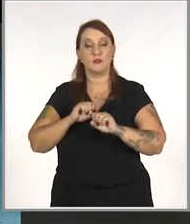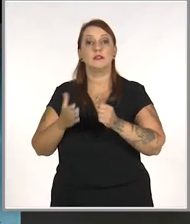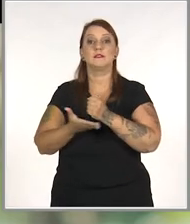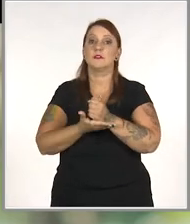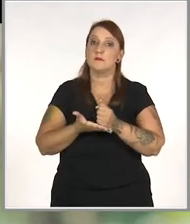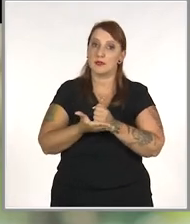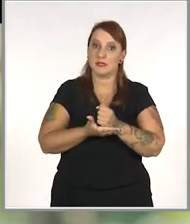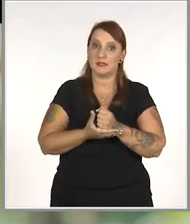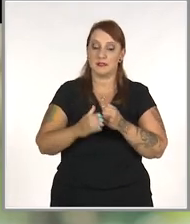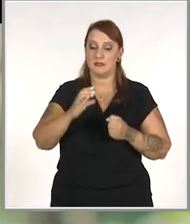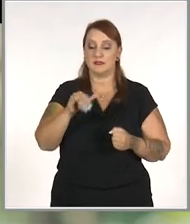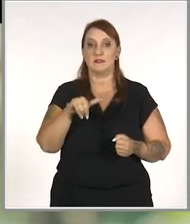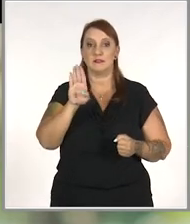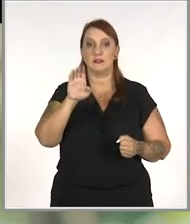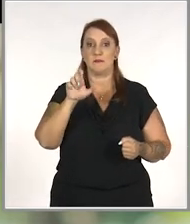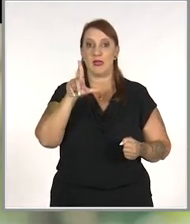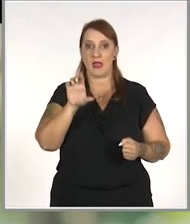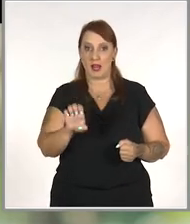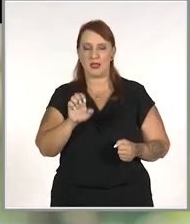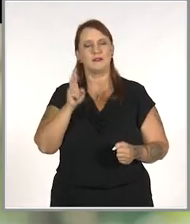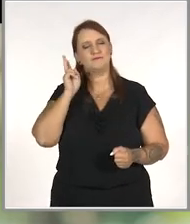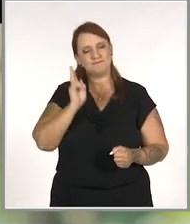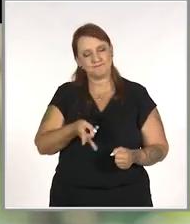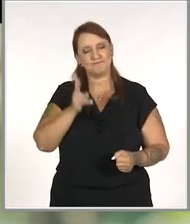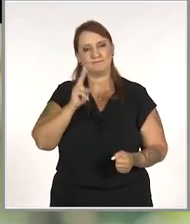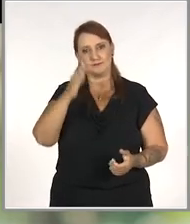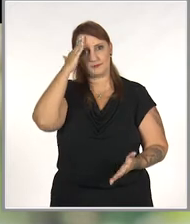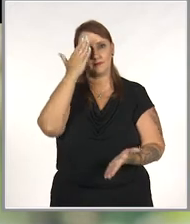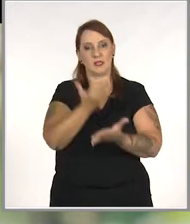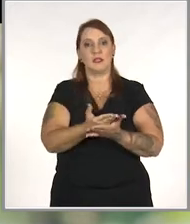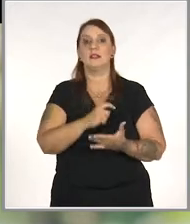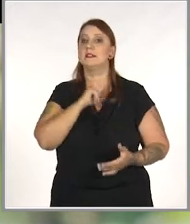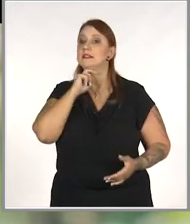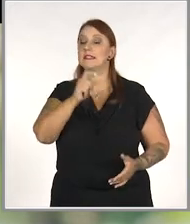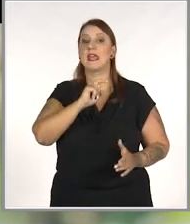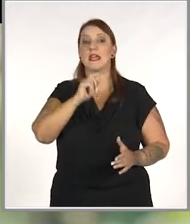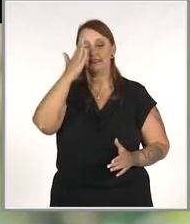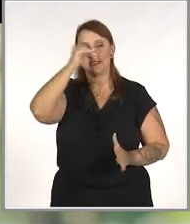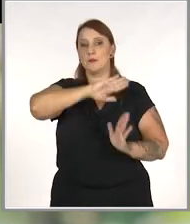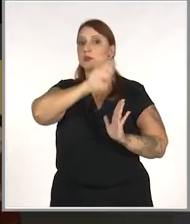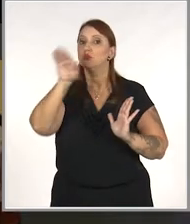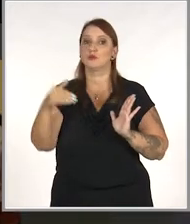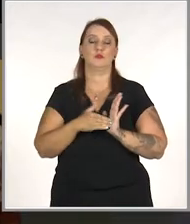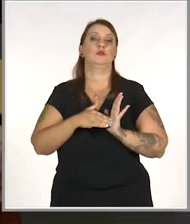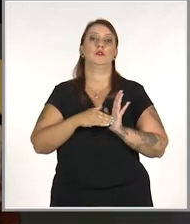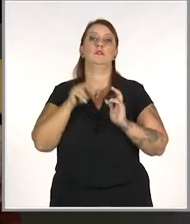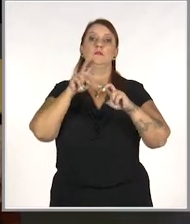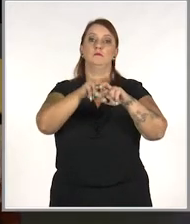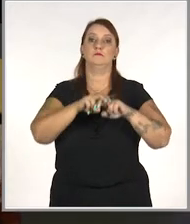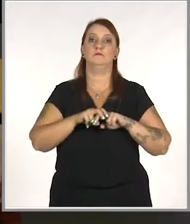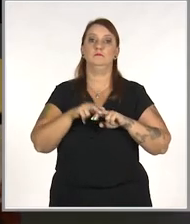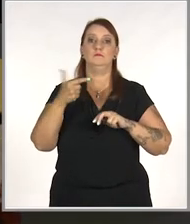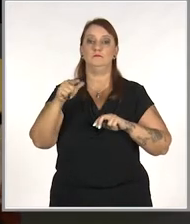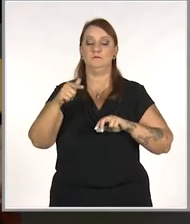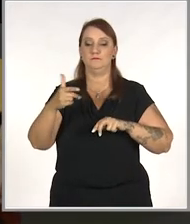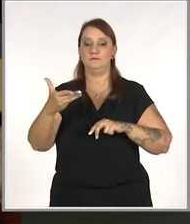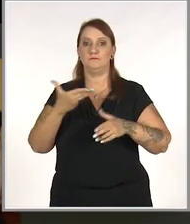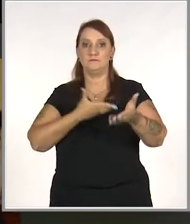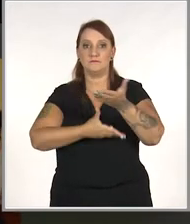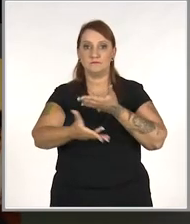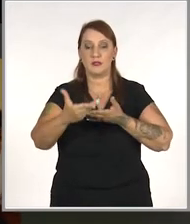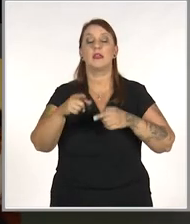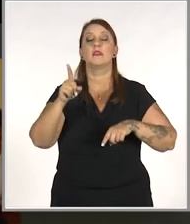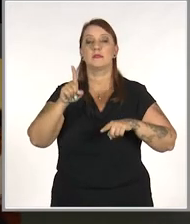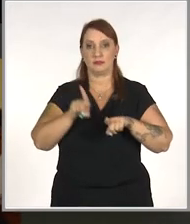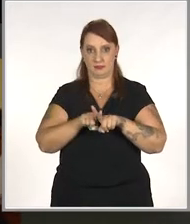básica. Sibeli sempre acreditou que ninguém é dono de todo o conhecimento. Por isso, não há transmissão.